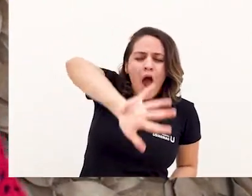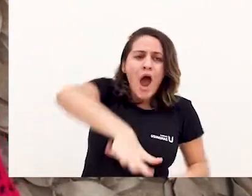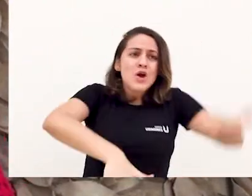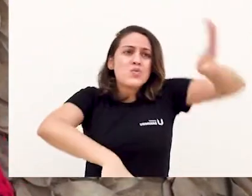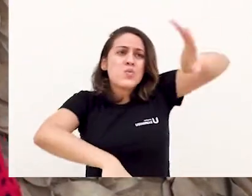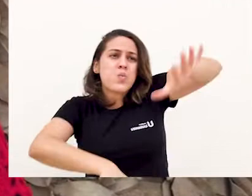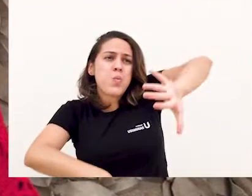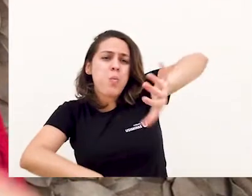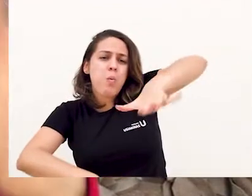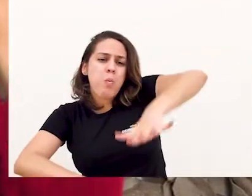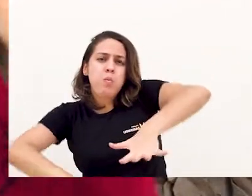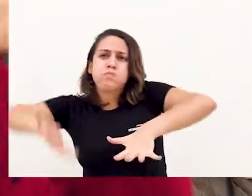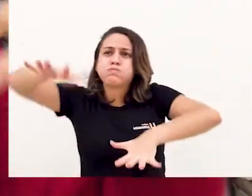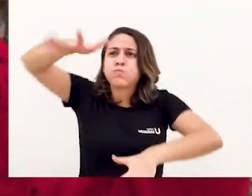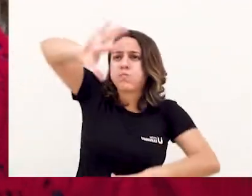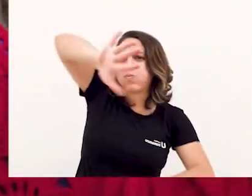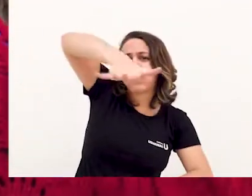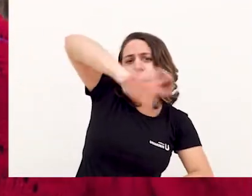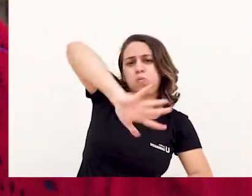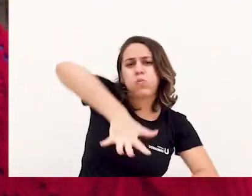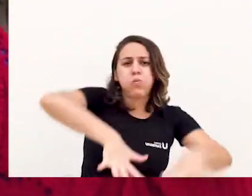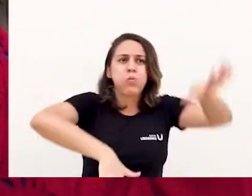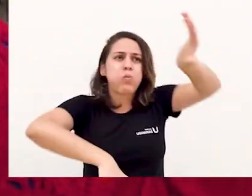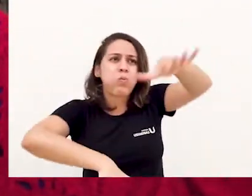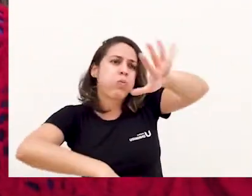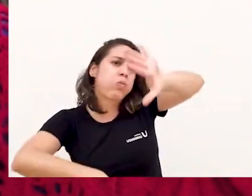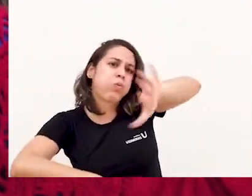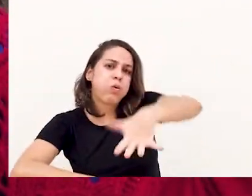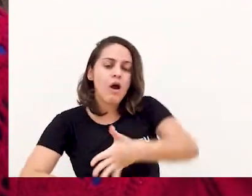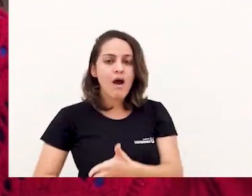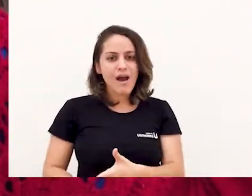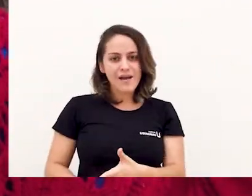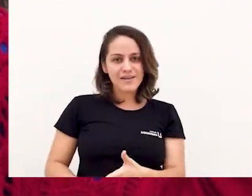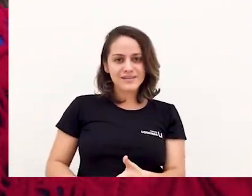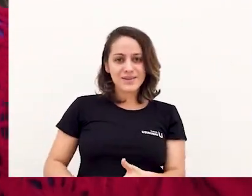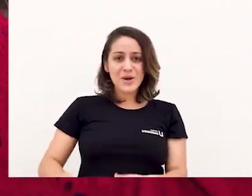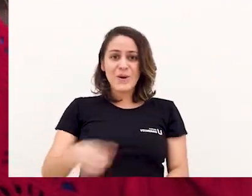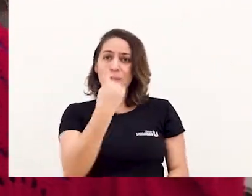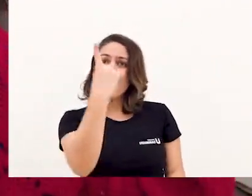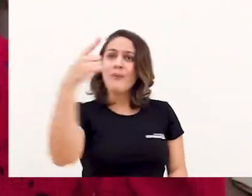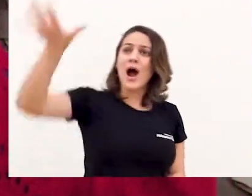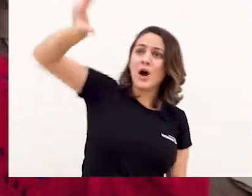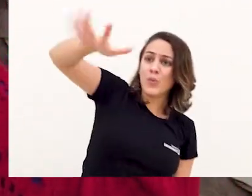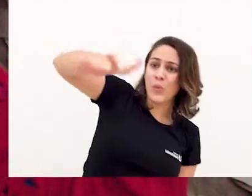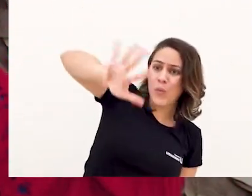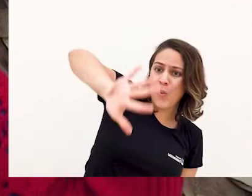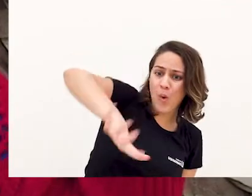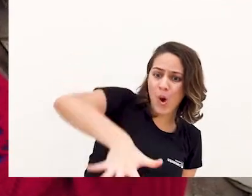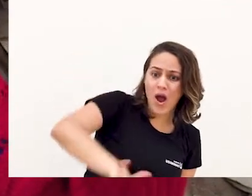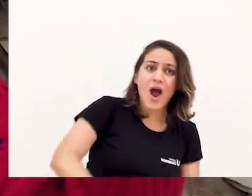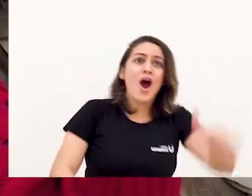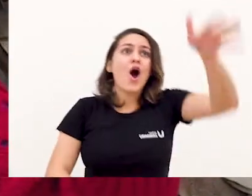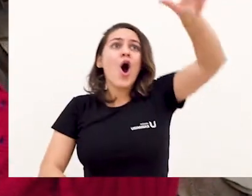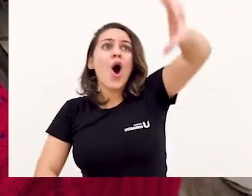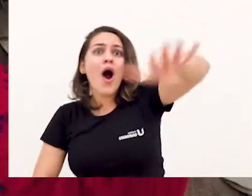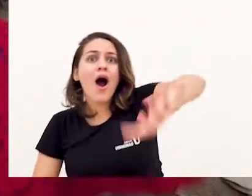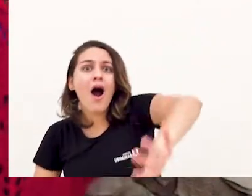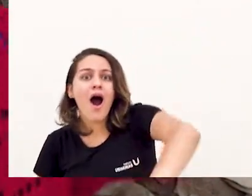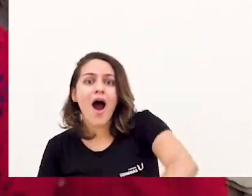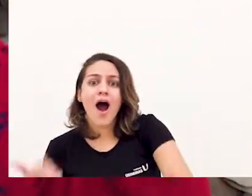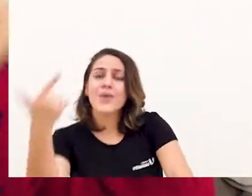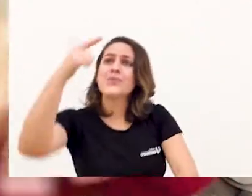das árvores, rodopiando e dando piruetas pelo ar. Lá se foi uma, uuuuh!